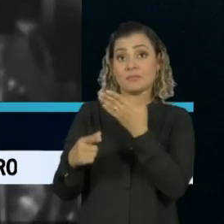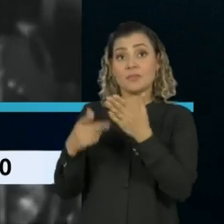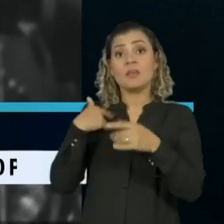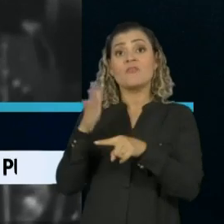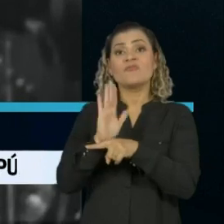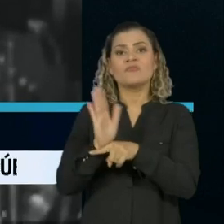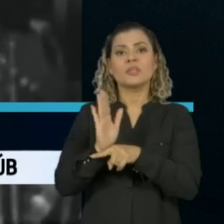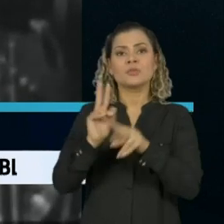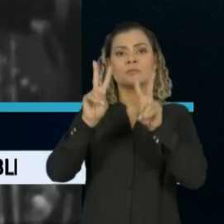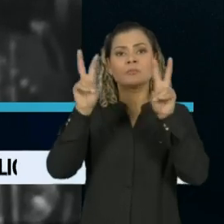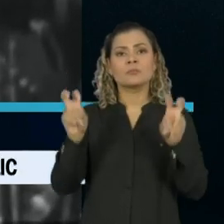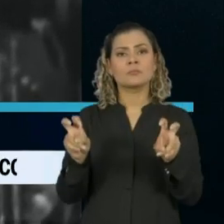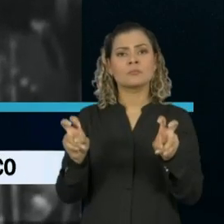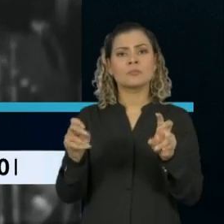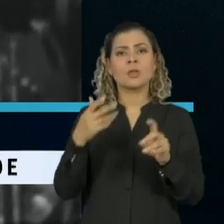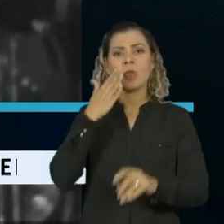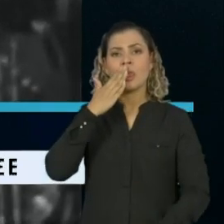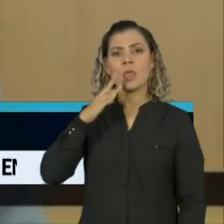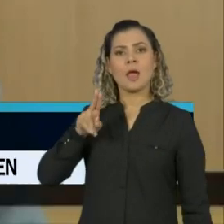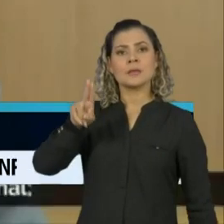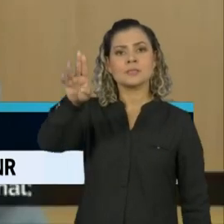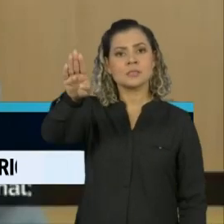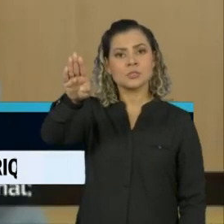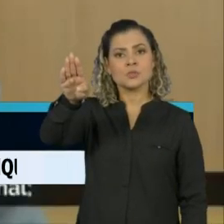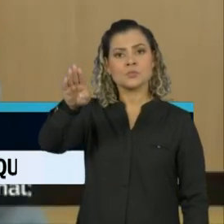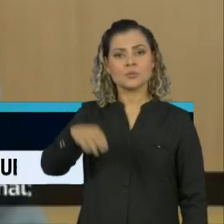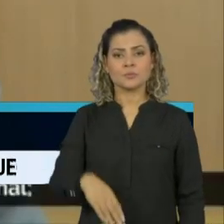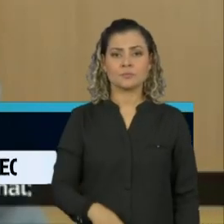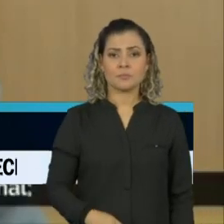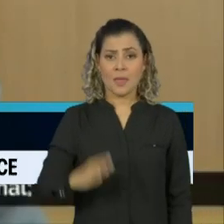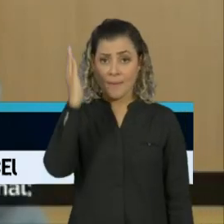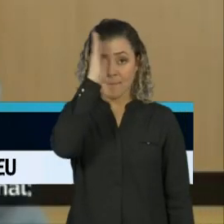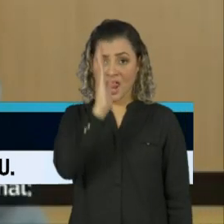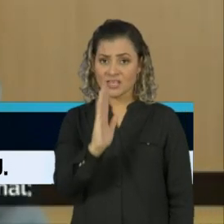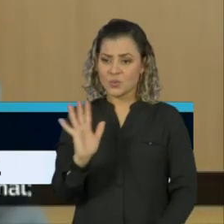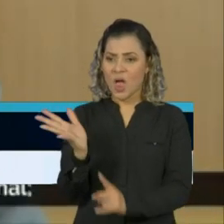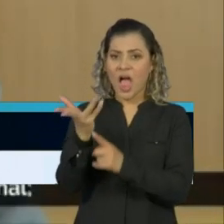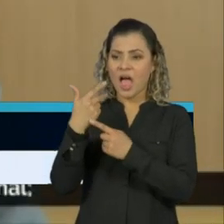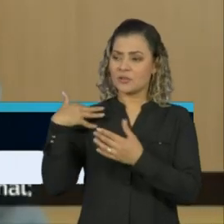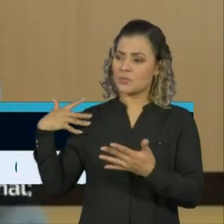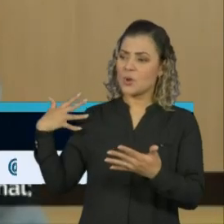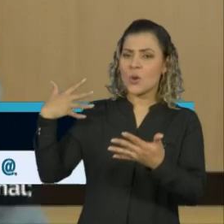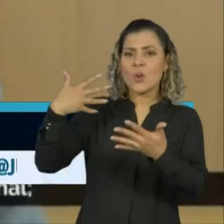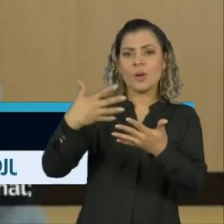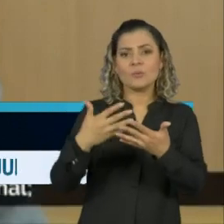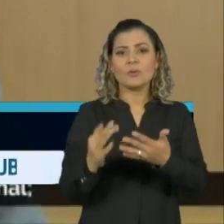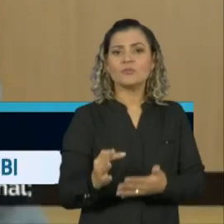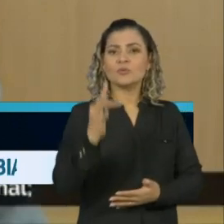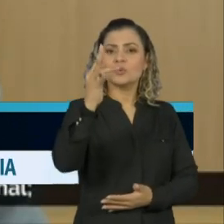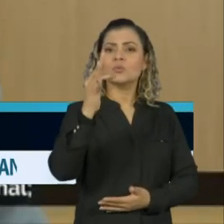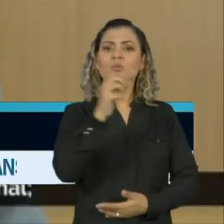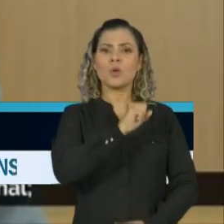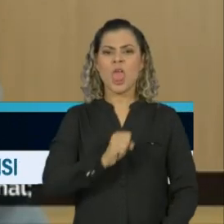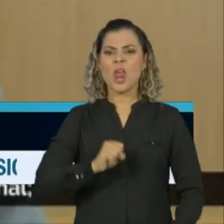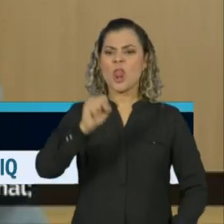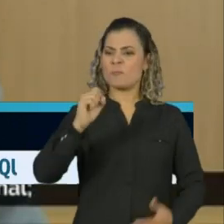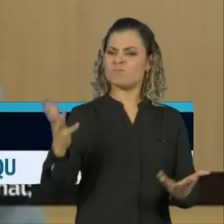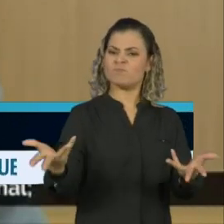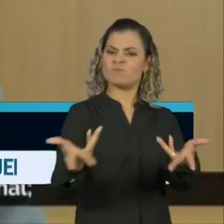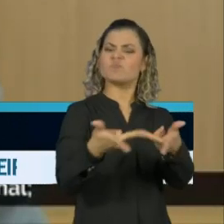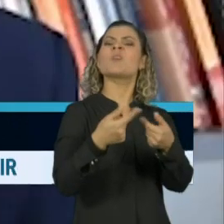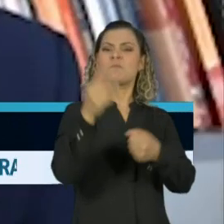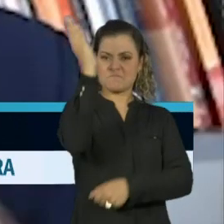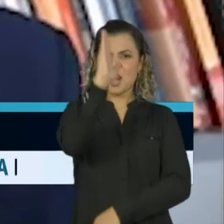uma peça publicitária do nazismo alemão. A arte brasileira da próxima década será heróica e será